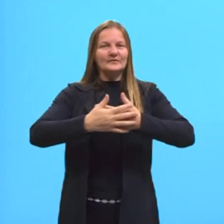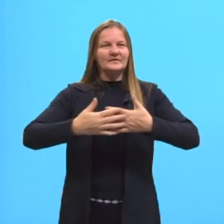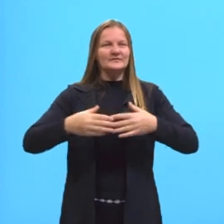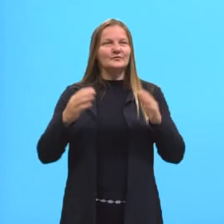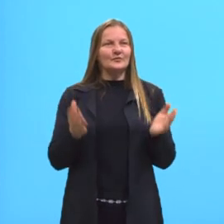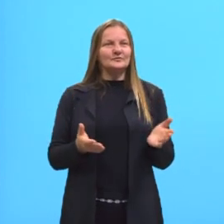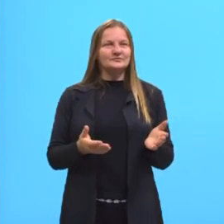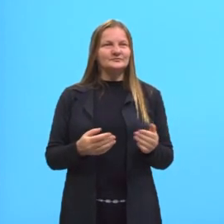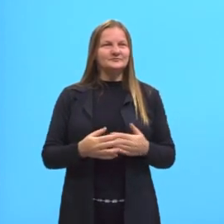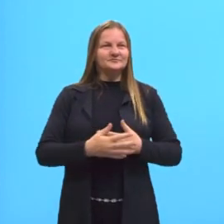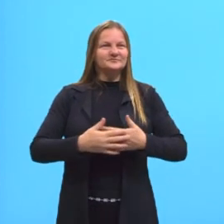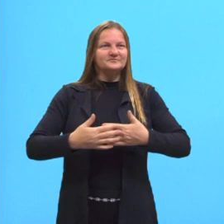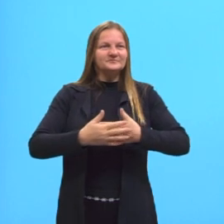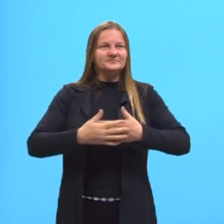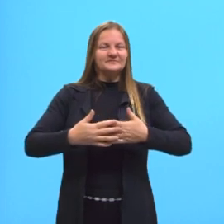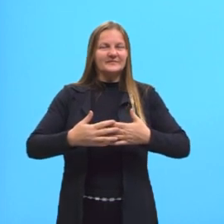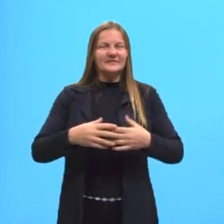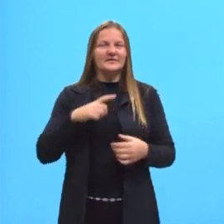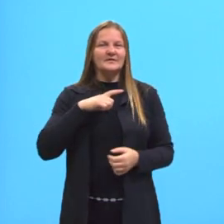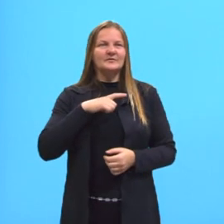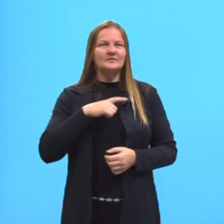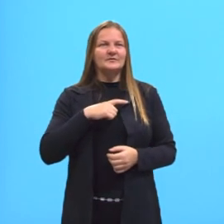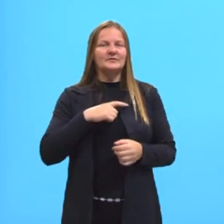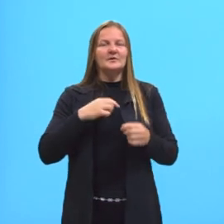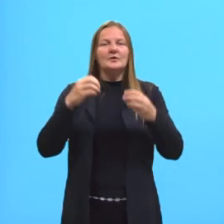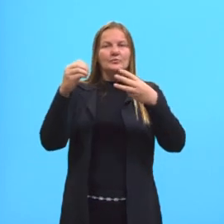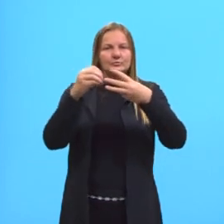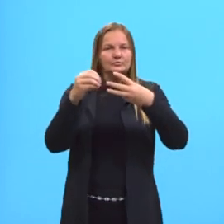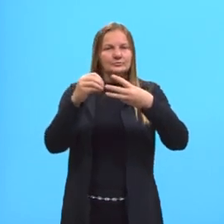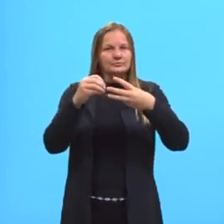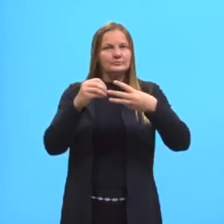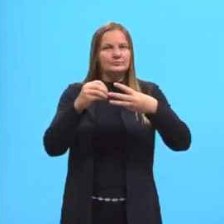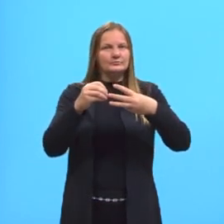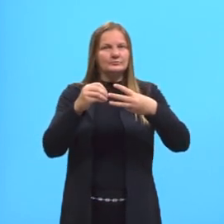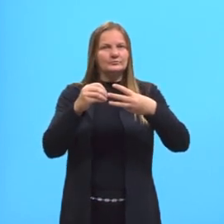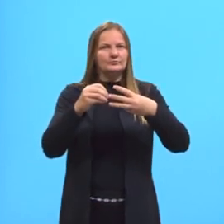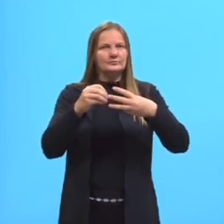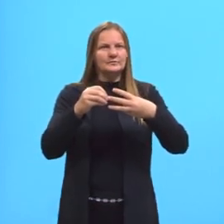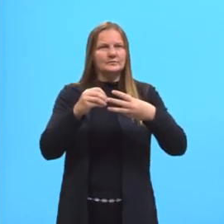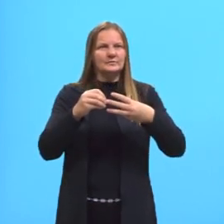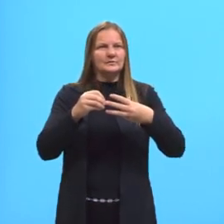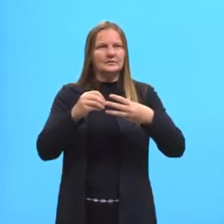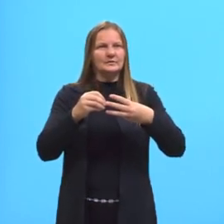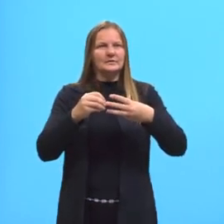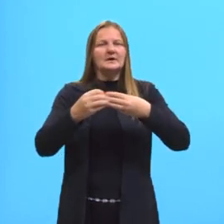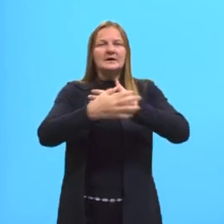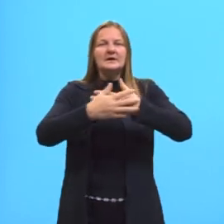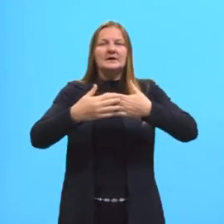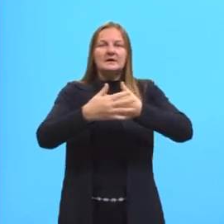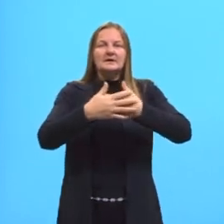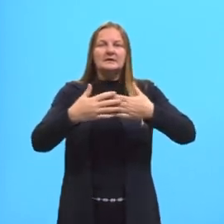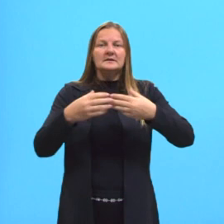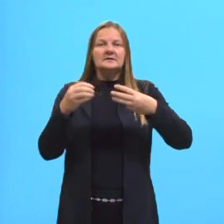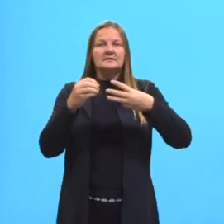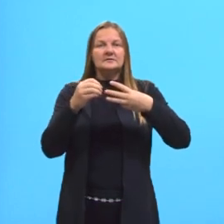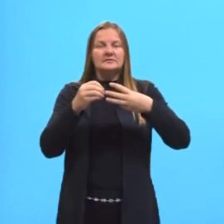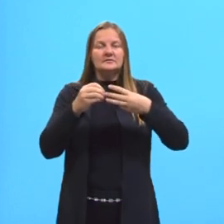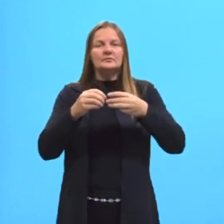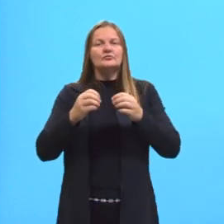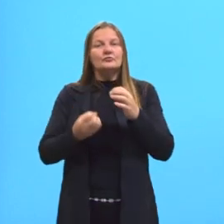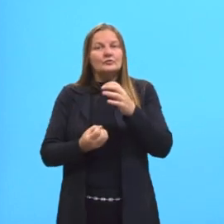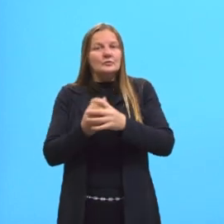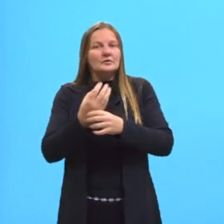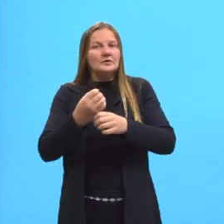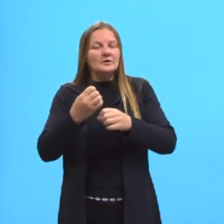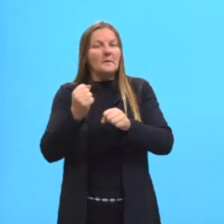falar hoje é formado de células. E o tecido, ele forma órgãos,